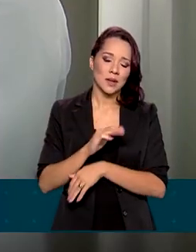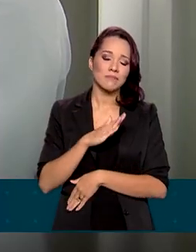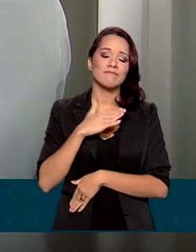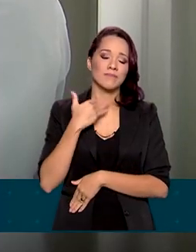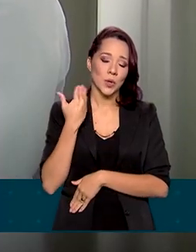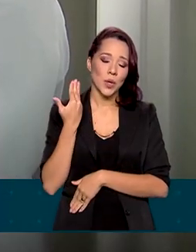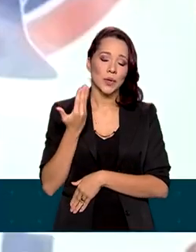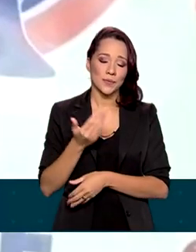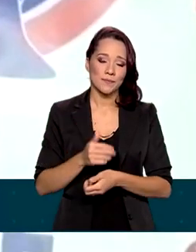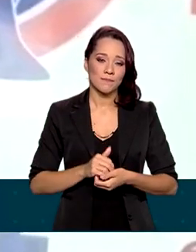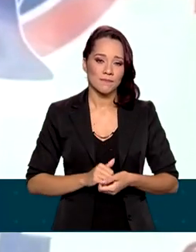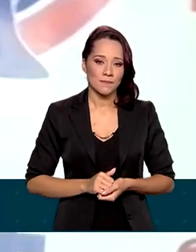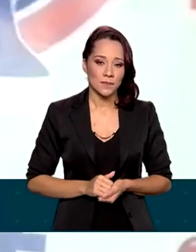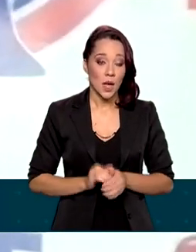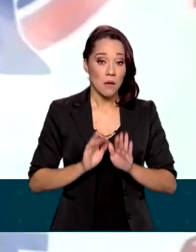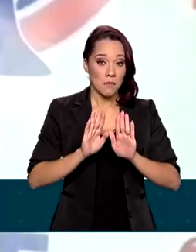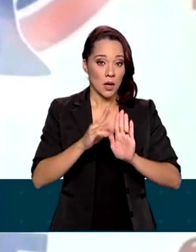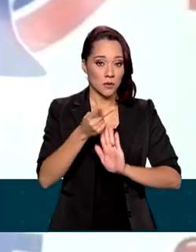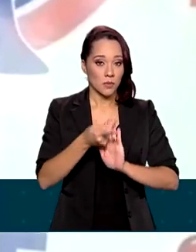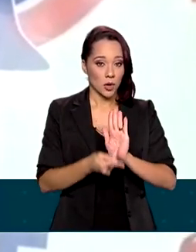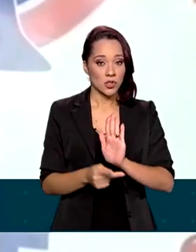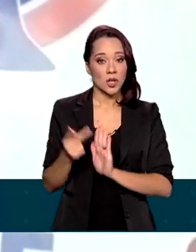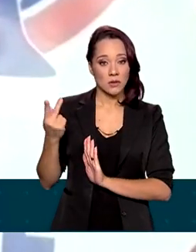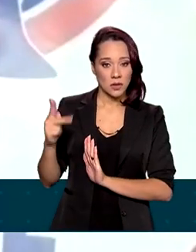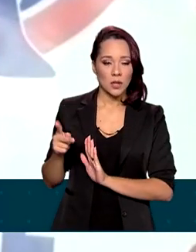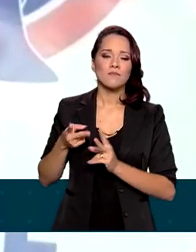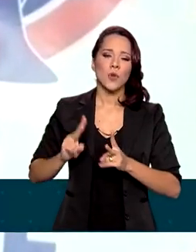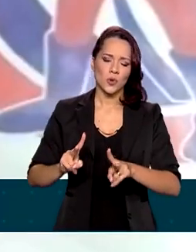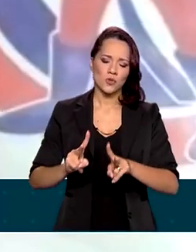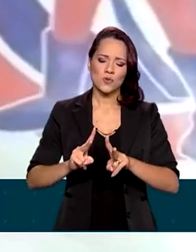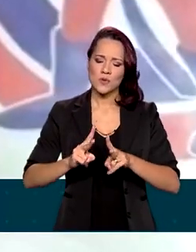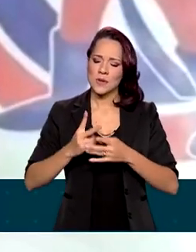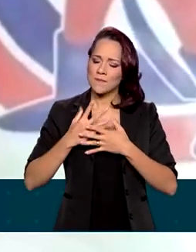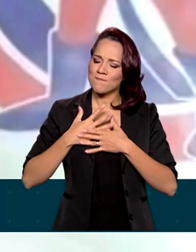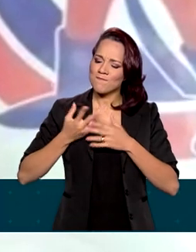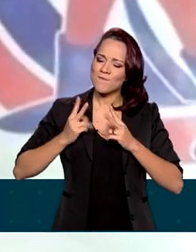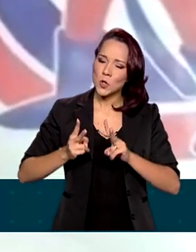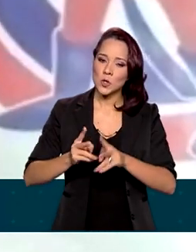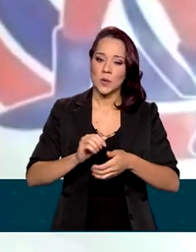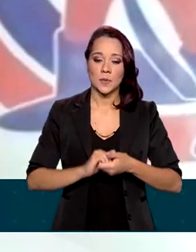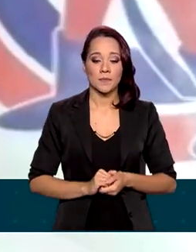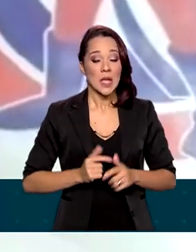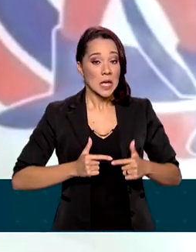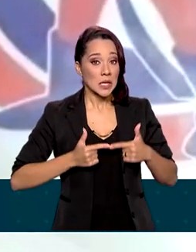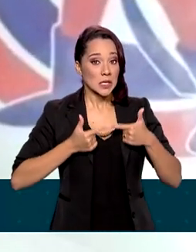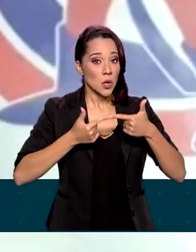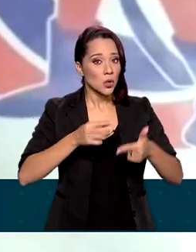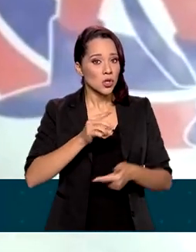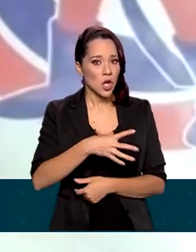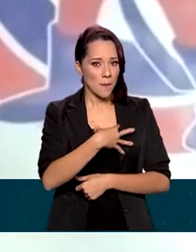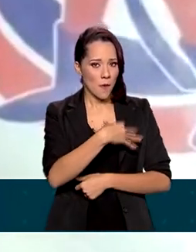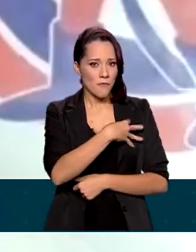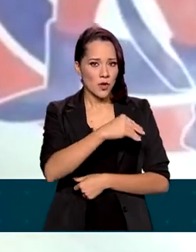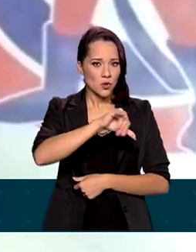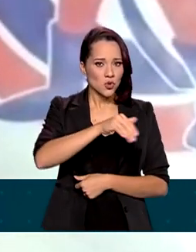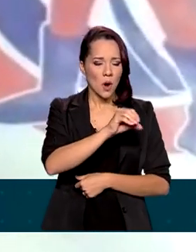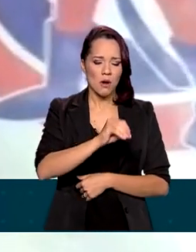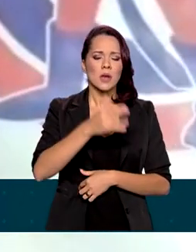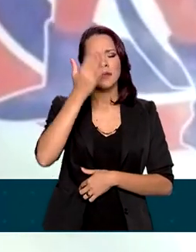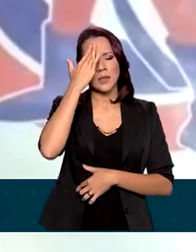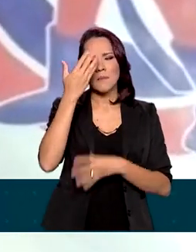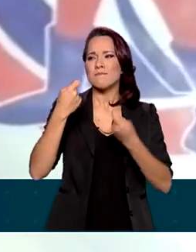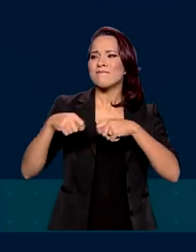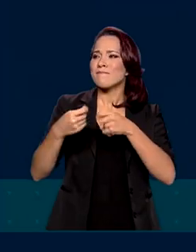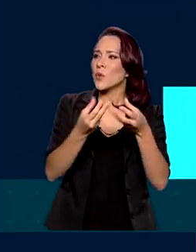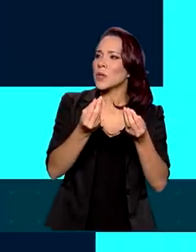morreu pouco depois. Mas o projeto de Cláudio continua vivo. E essa luta não é só para o João. A gente sabe da necessidade de muitas